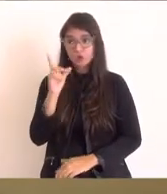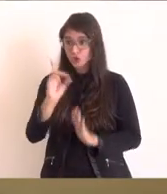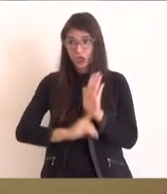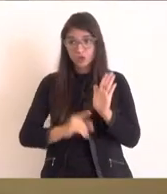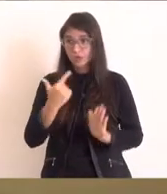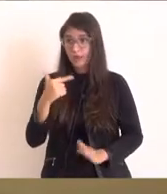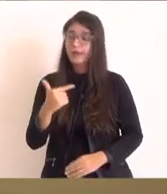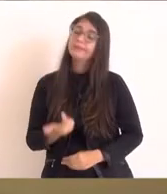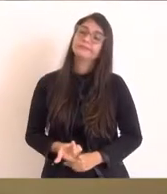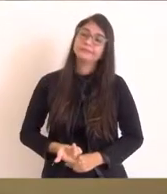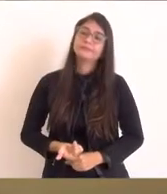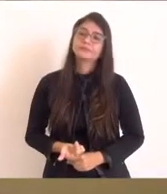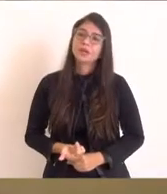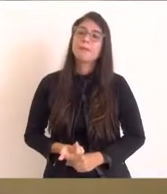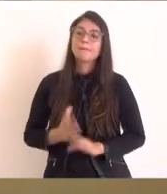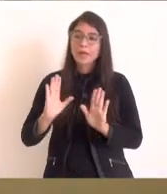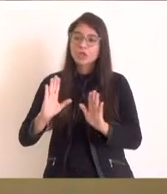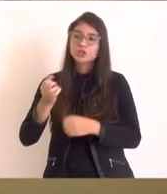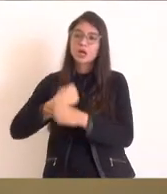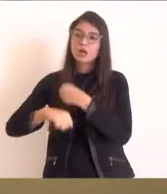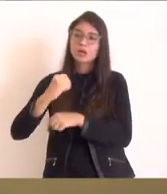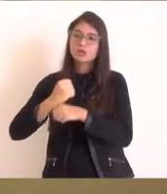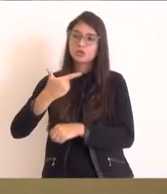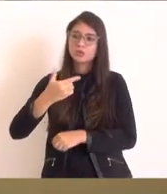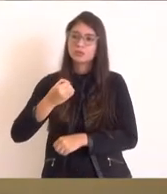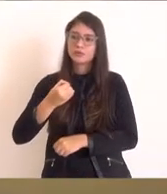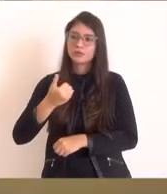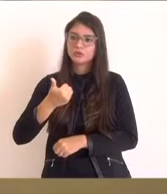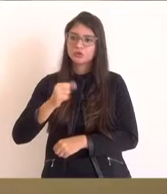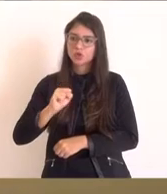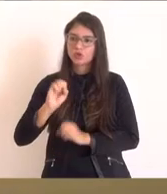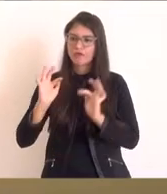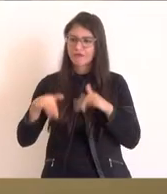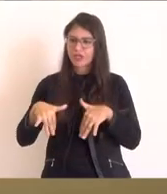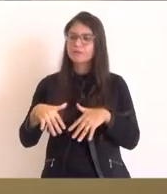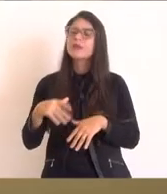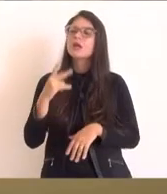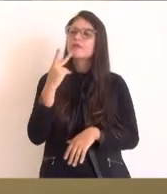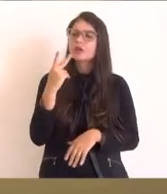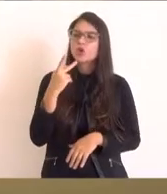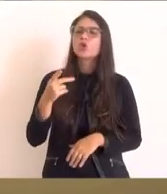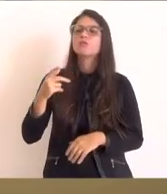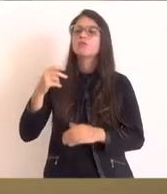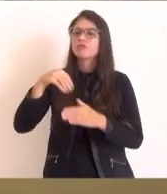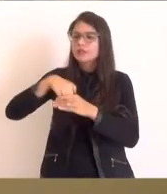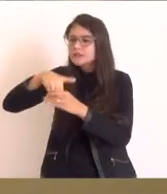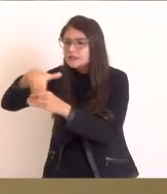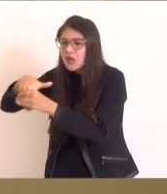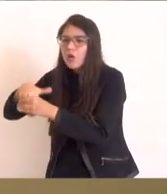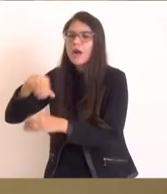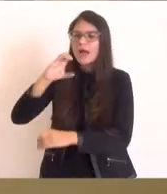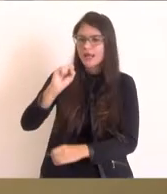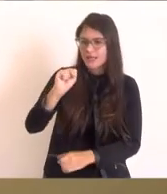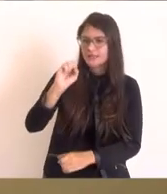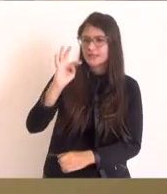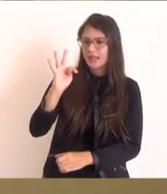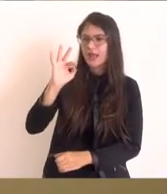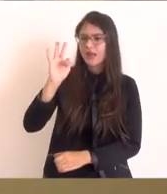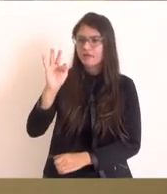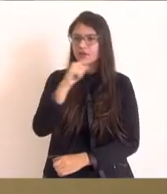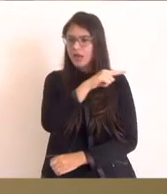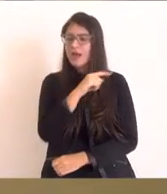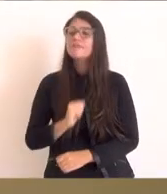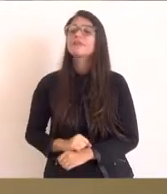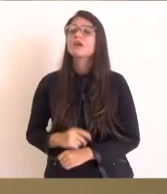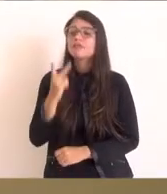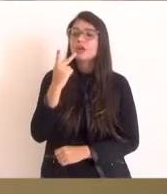direito. No final de 2018, teve uma votação, uma decisão no STF que possibilitou numa lei da